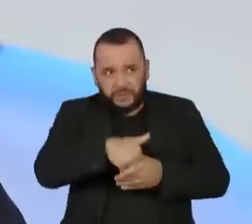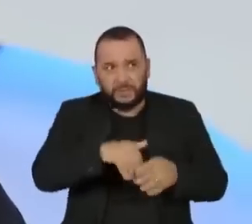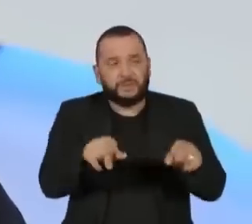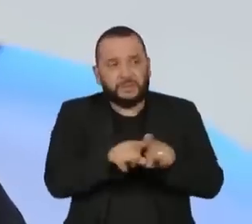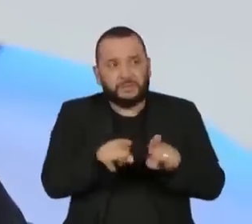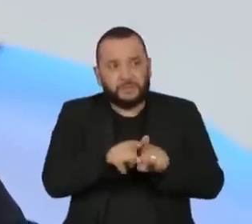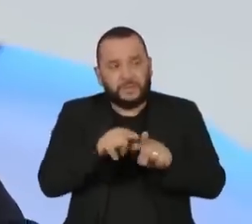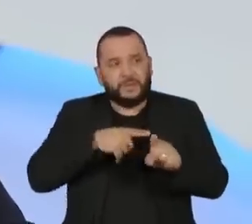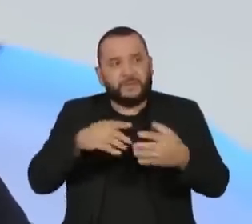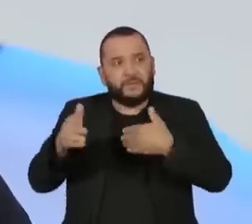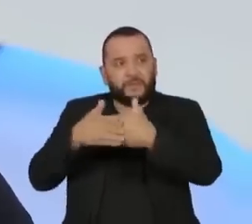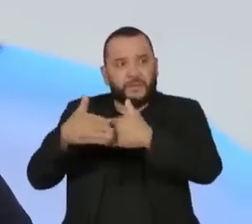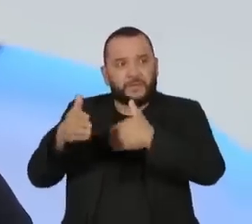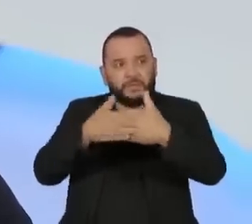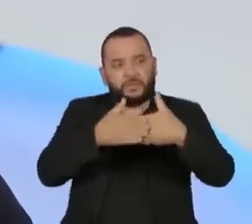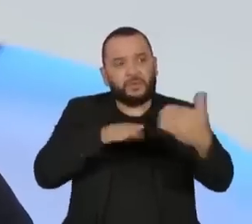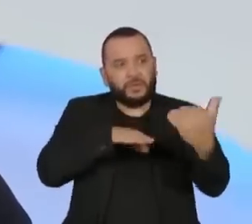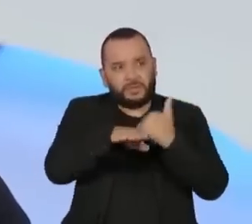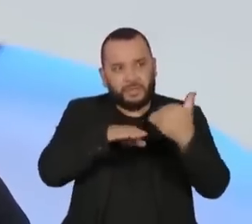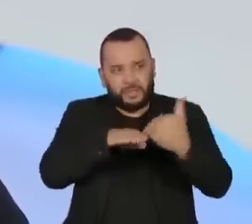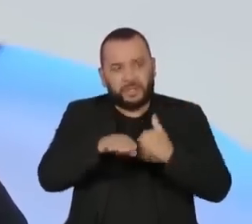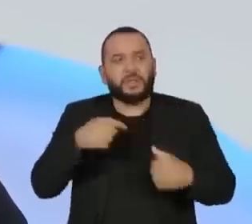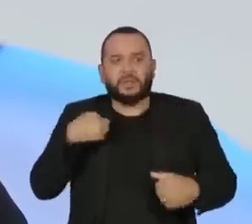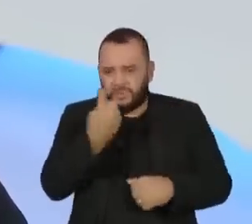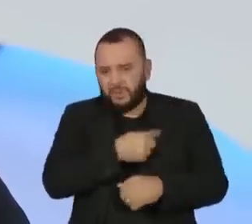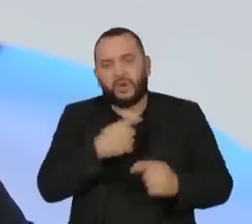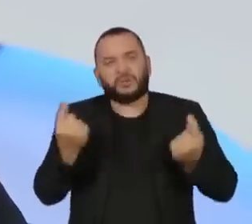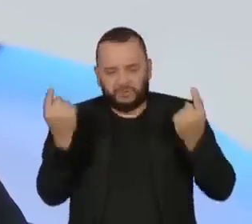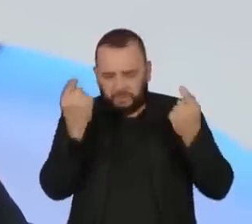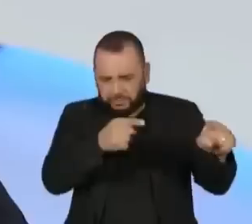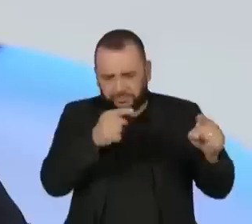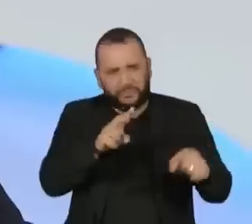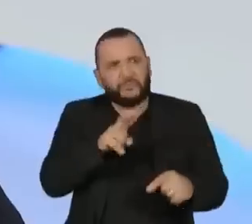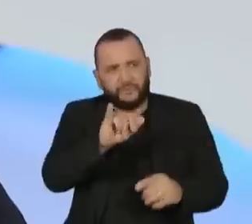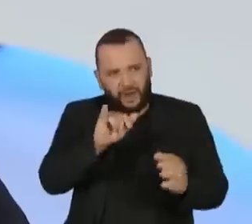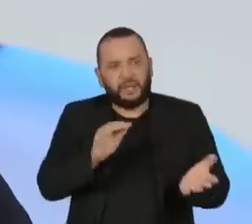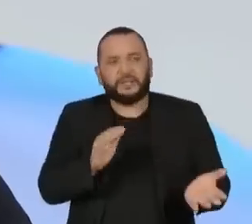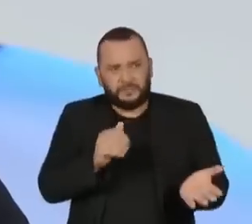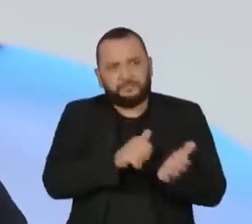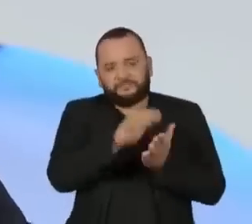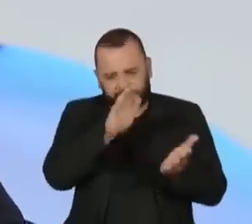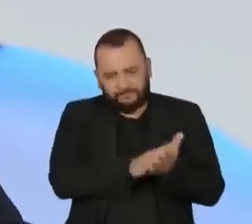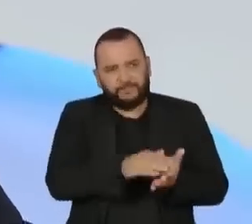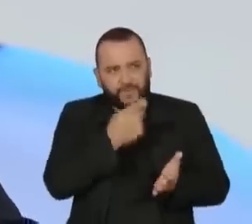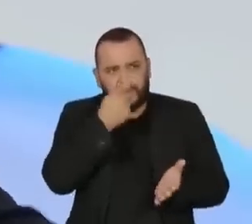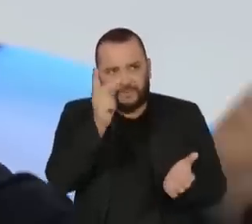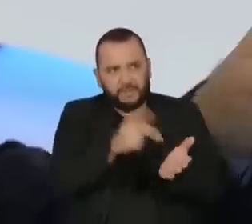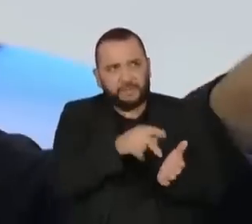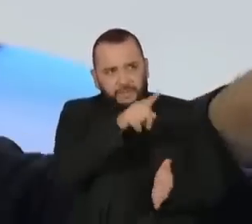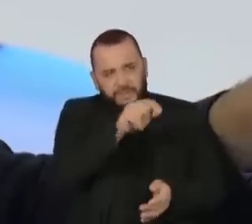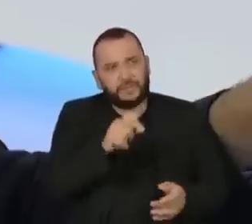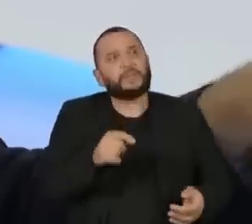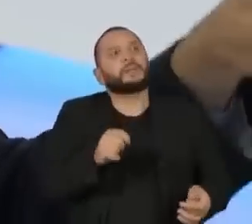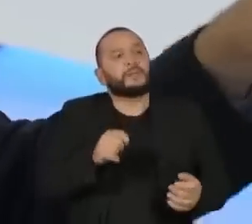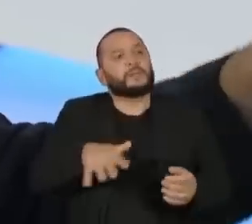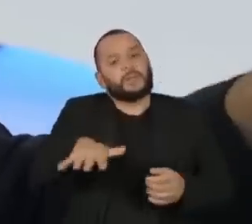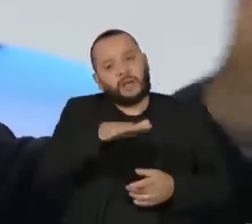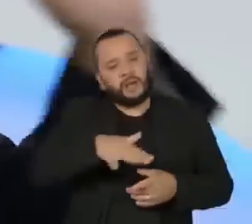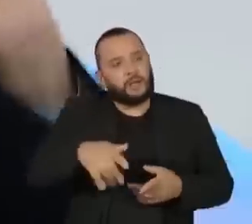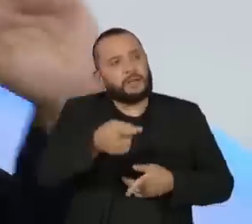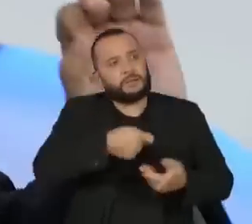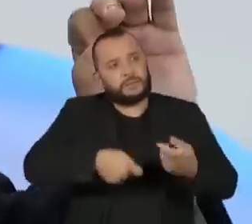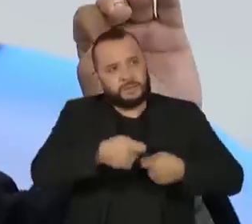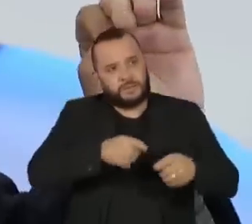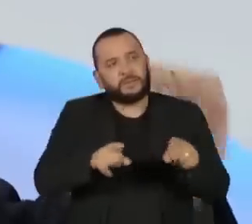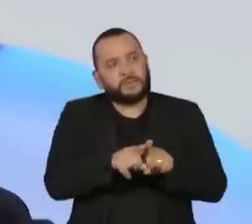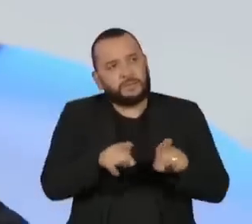bloqueios nas estradas. Isso será enfrentado com toda a segurança, isso eu afirmo a você, tanto administrativamente quanto no que